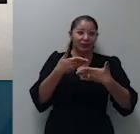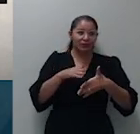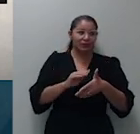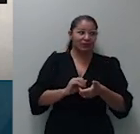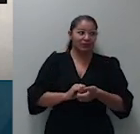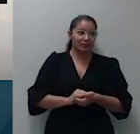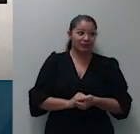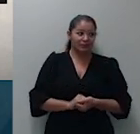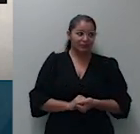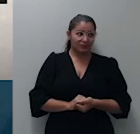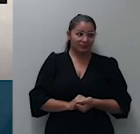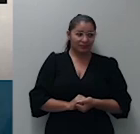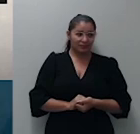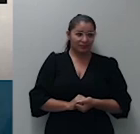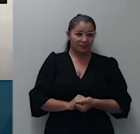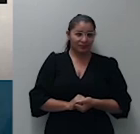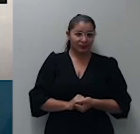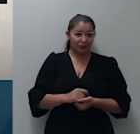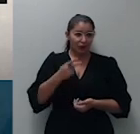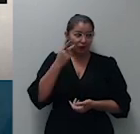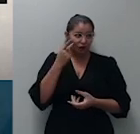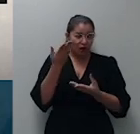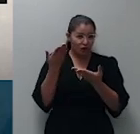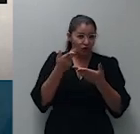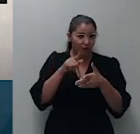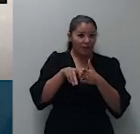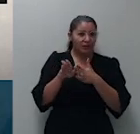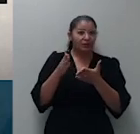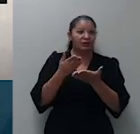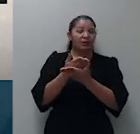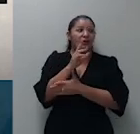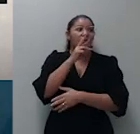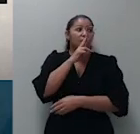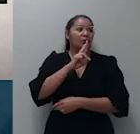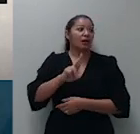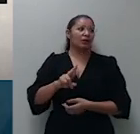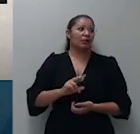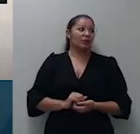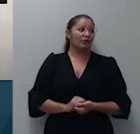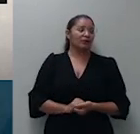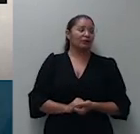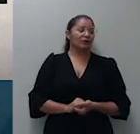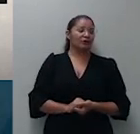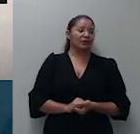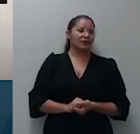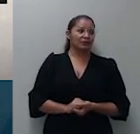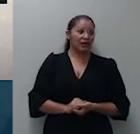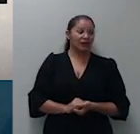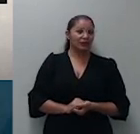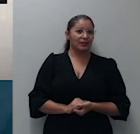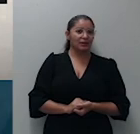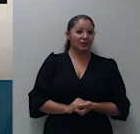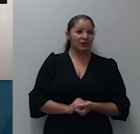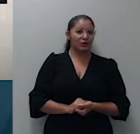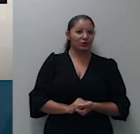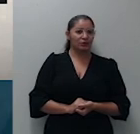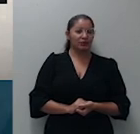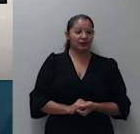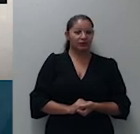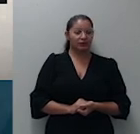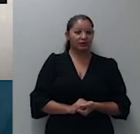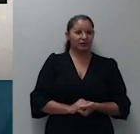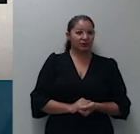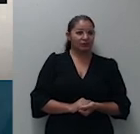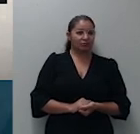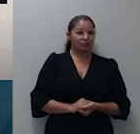em desfavor de tal decisão foi oposto a grave interno pela asseguradora no qual sustentou preambularmente que a